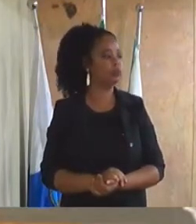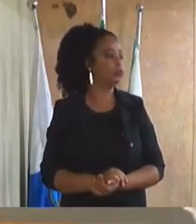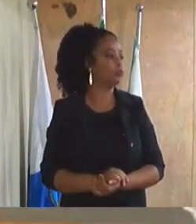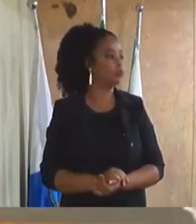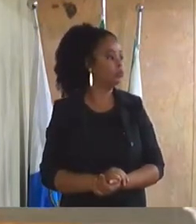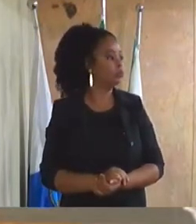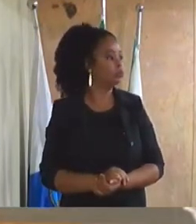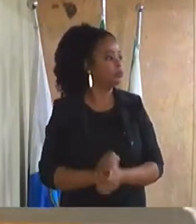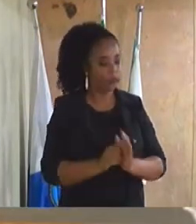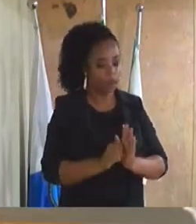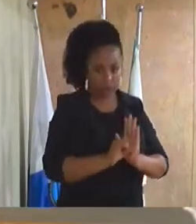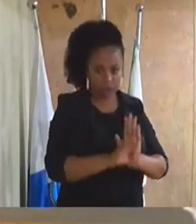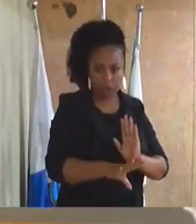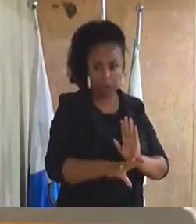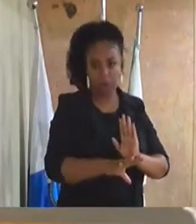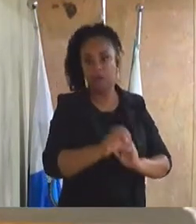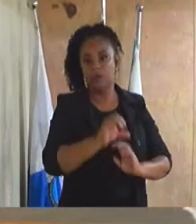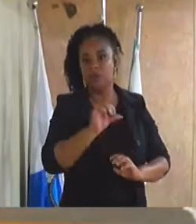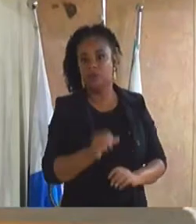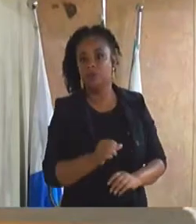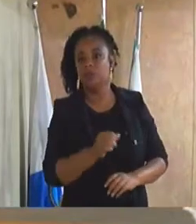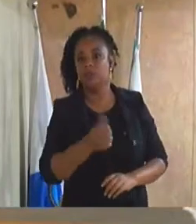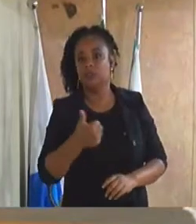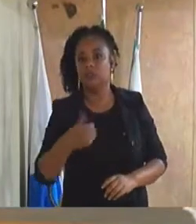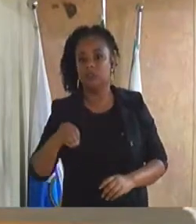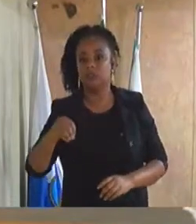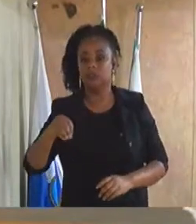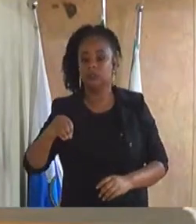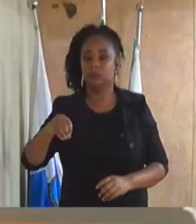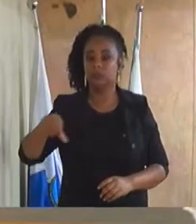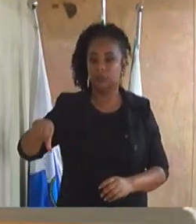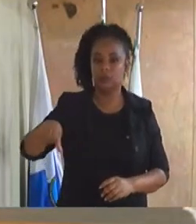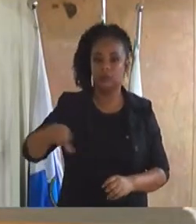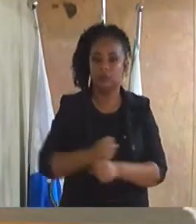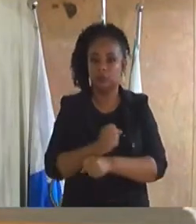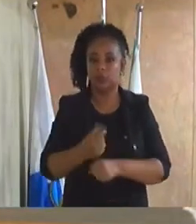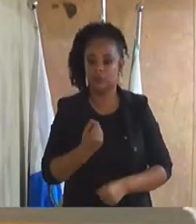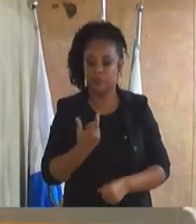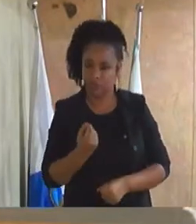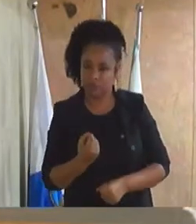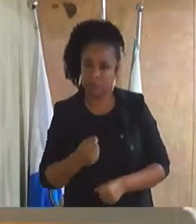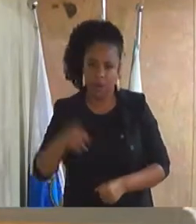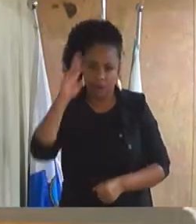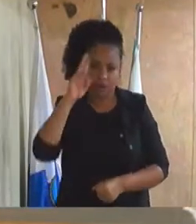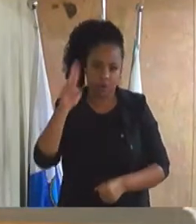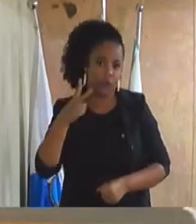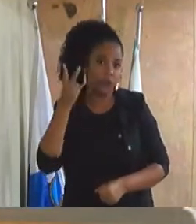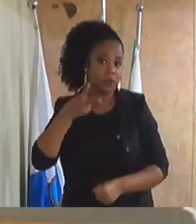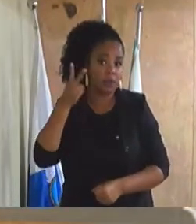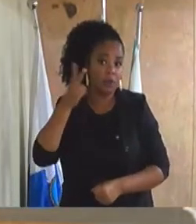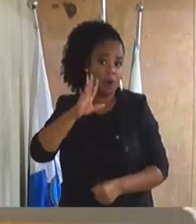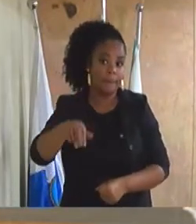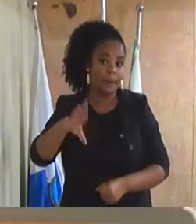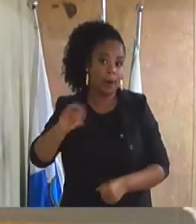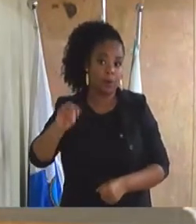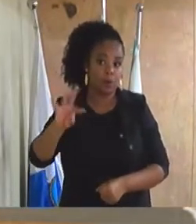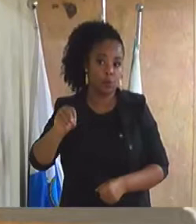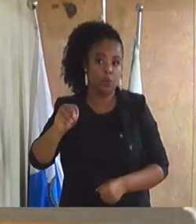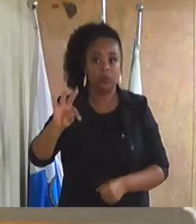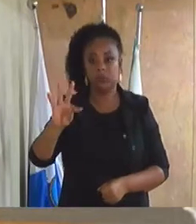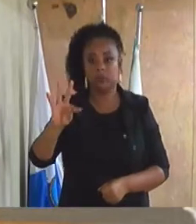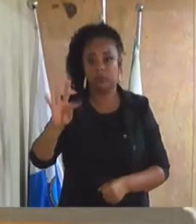Indicação nº 6.109, 2020, do Excelentíssimo Senhor Vereador Marquinhos Tavares,